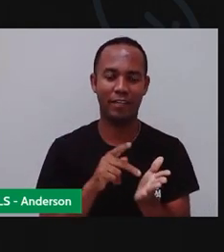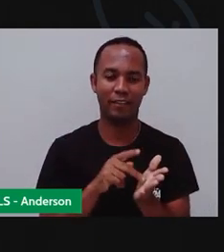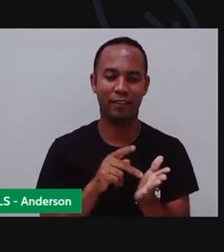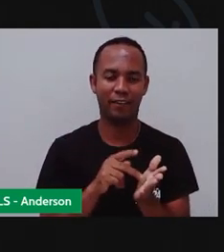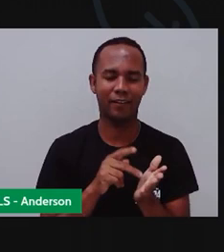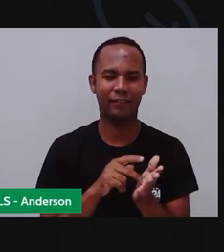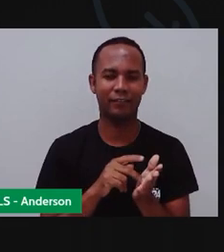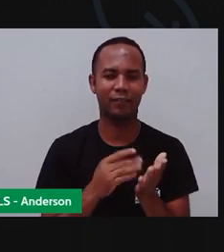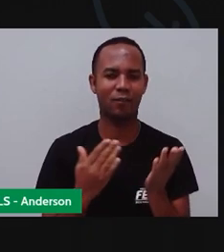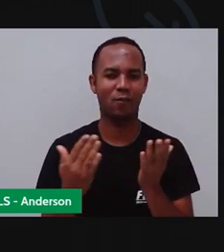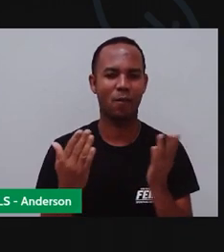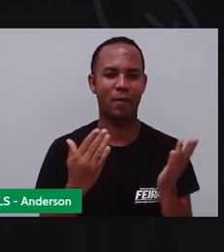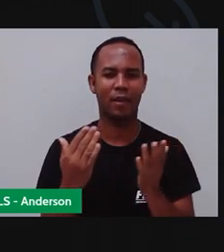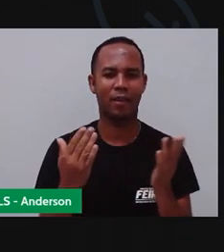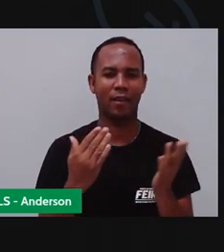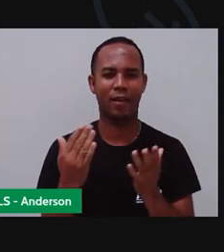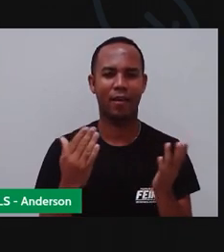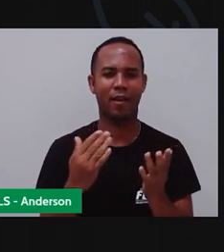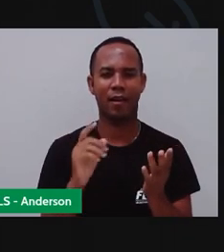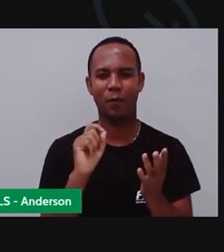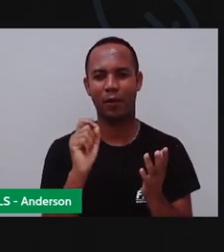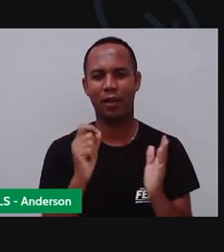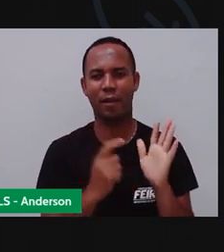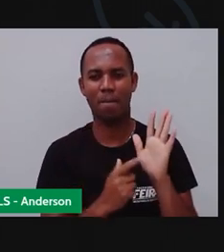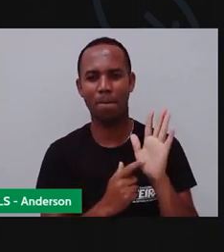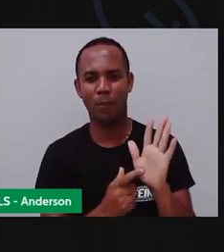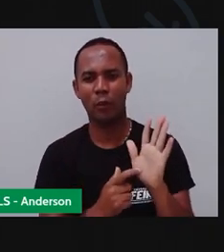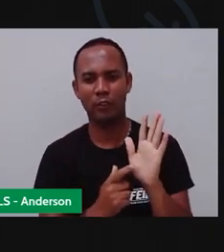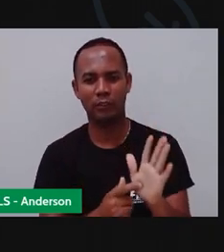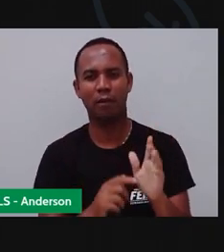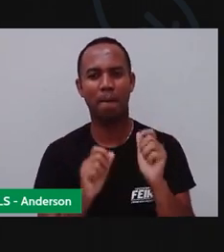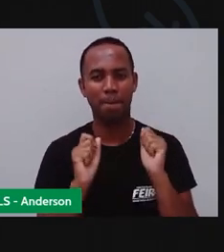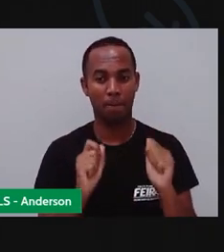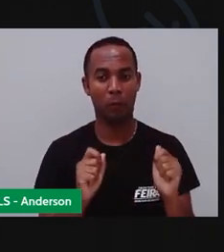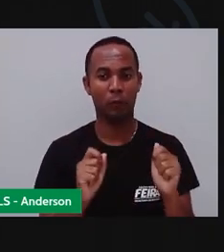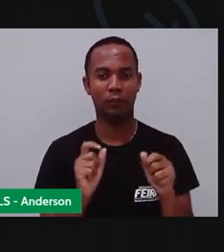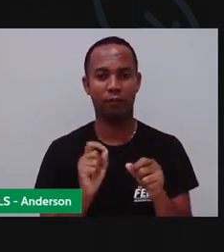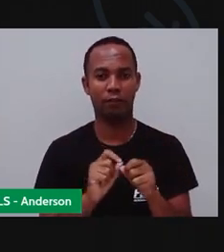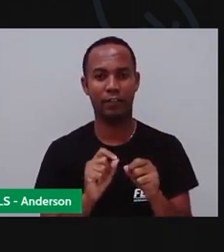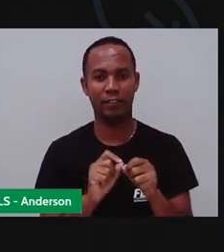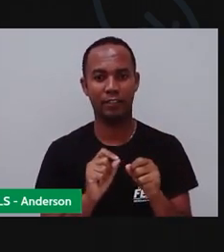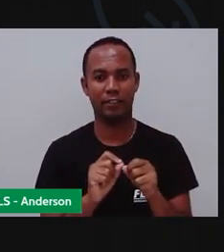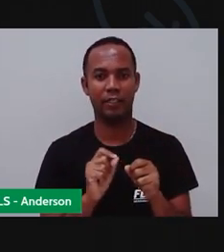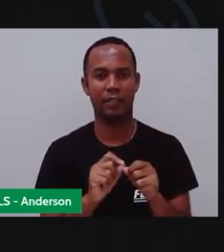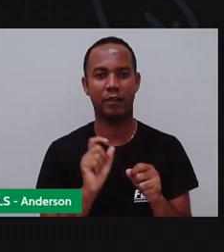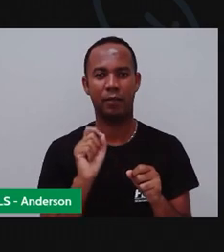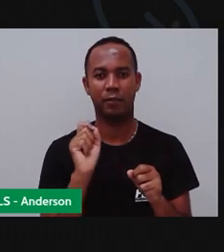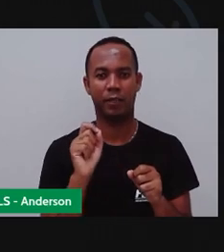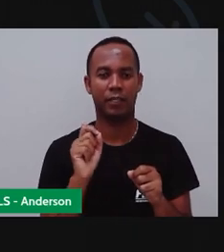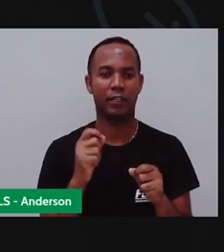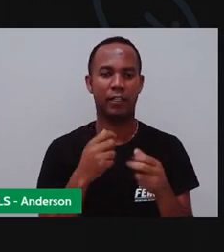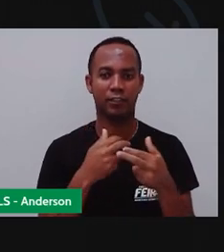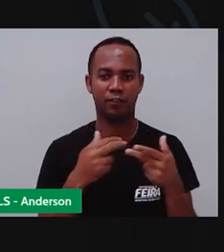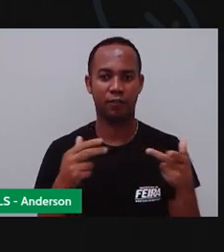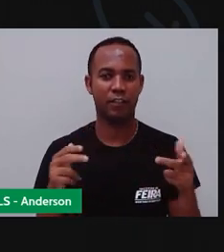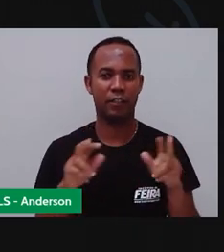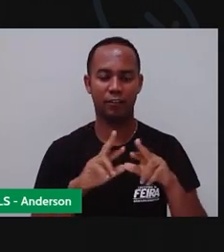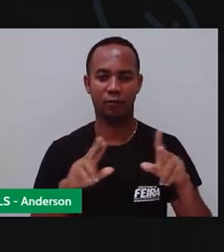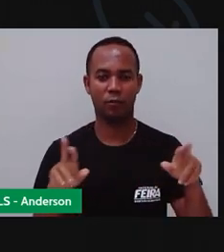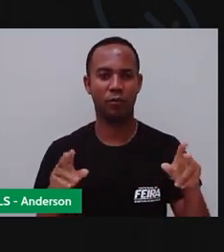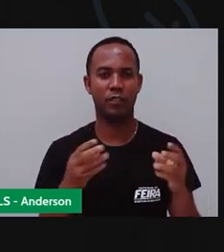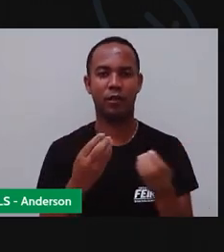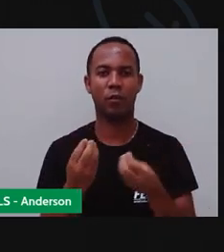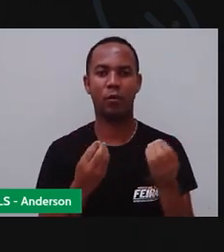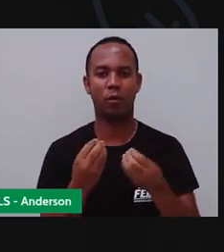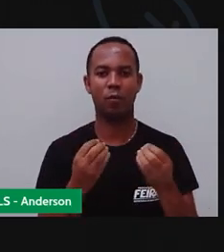uma mini maquete Né? Para mostrar para vocês Que vocês podem fazer Uma maquete aí Com o vocês estiverem Em casa O que